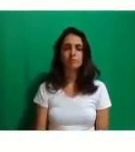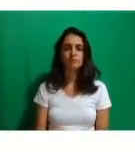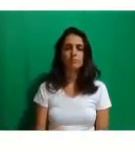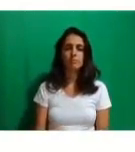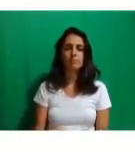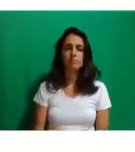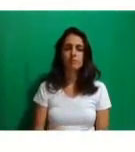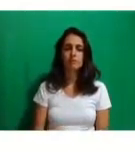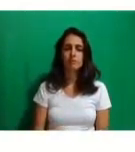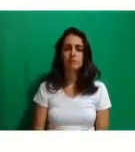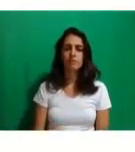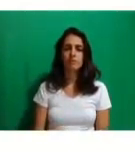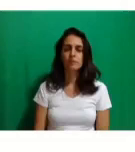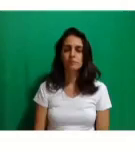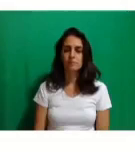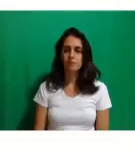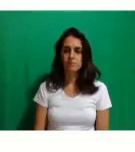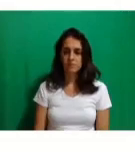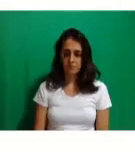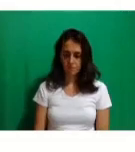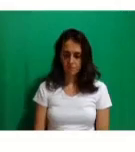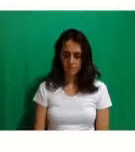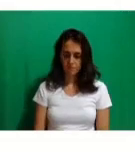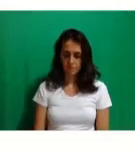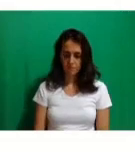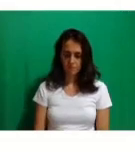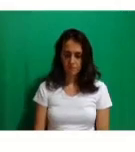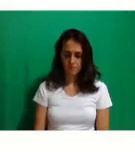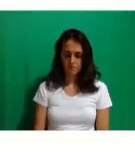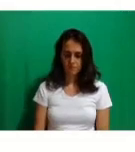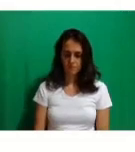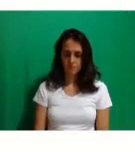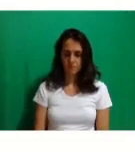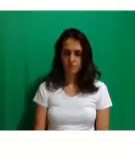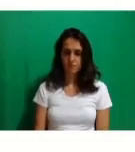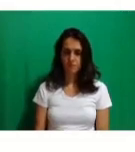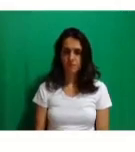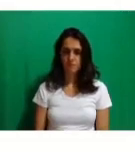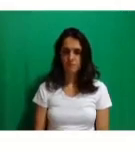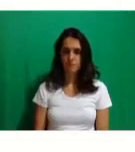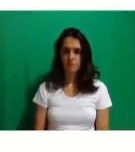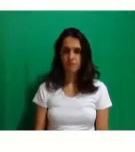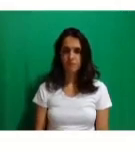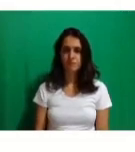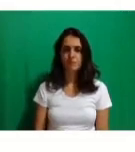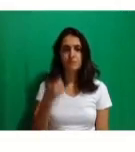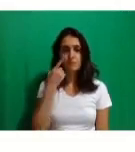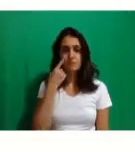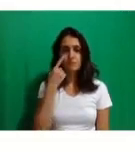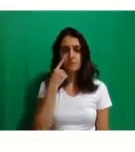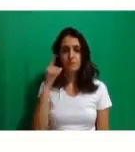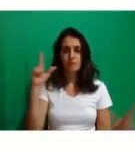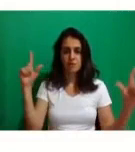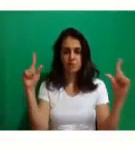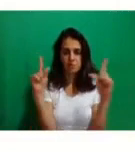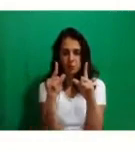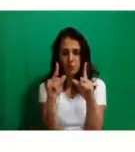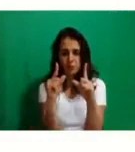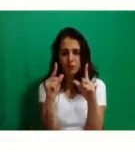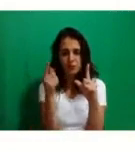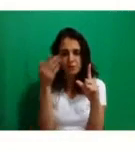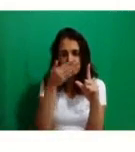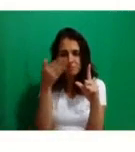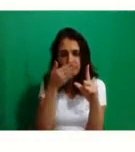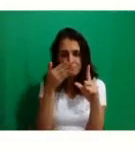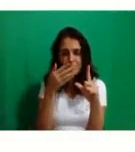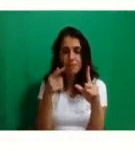Esse... Essa imagem ficou pequenininha, né? Mas eu quero dar exemplos para vocês de que tipo de perguntas vocês vão encontrar lá,